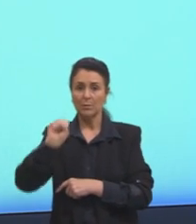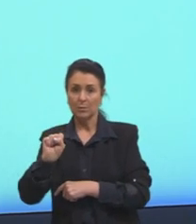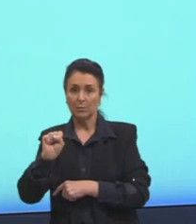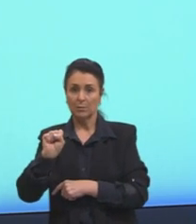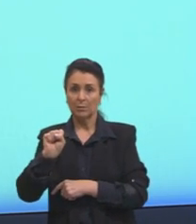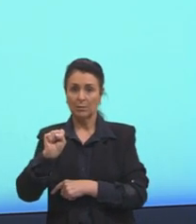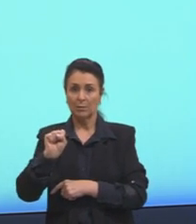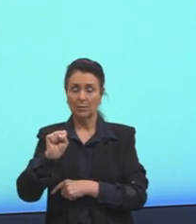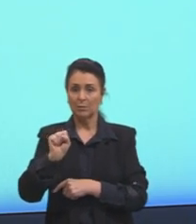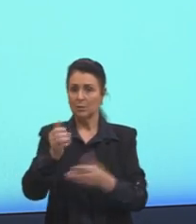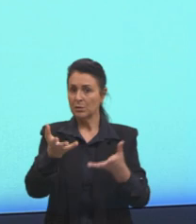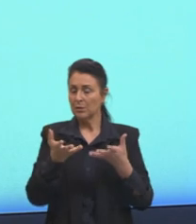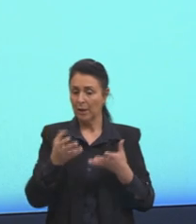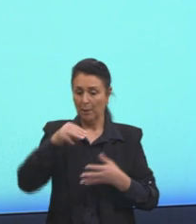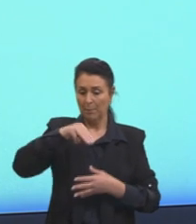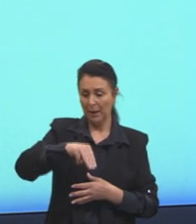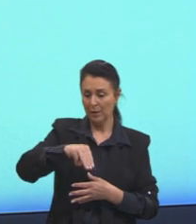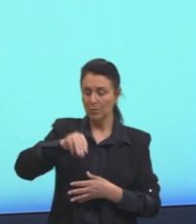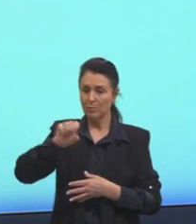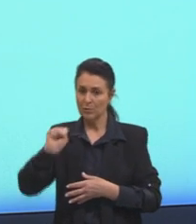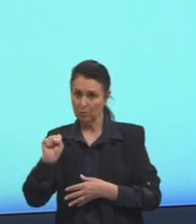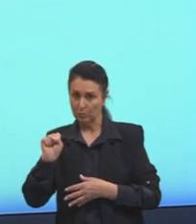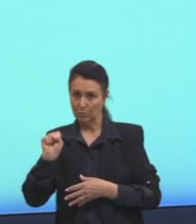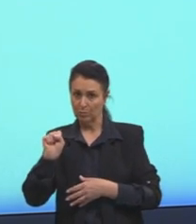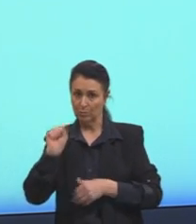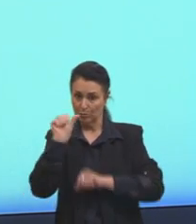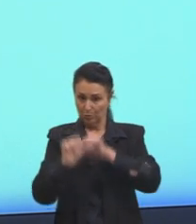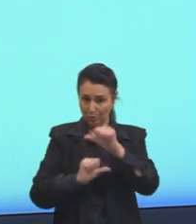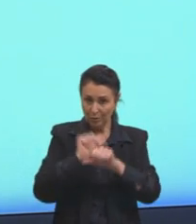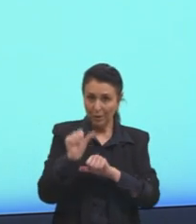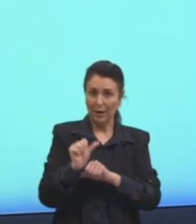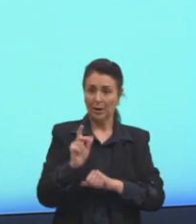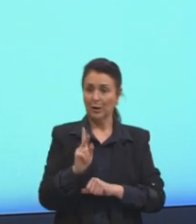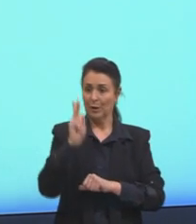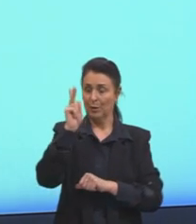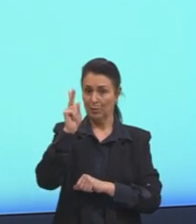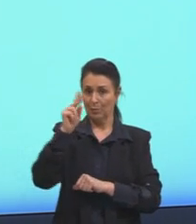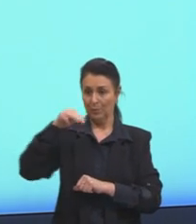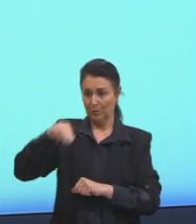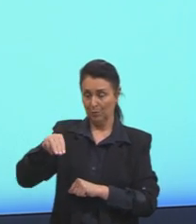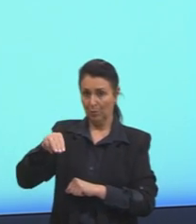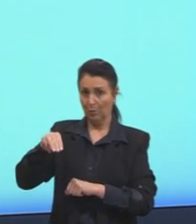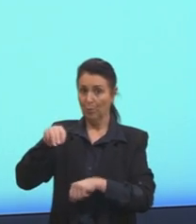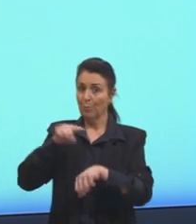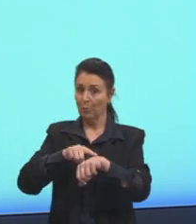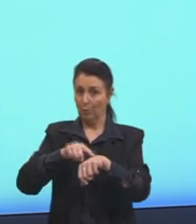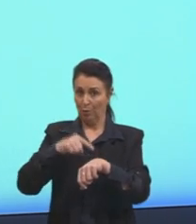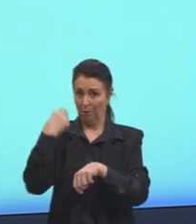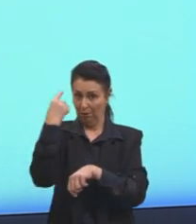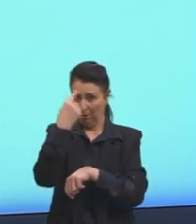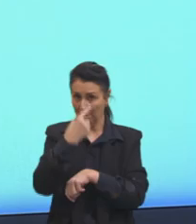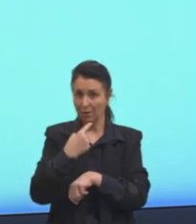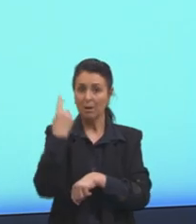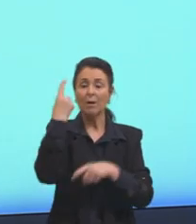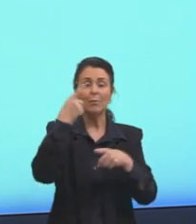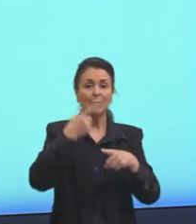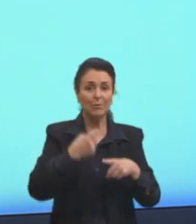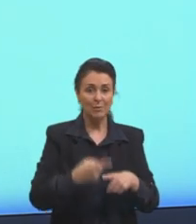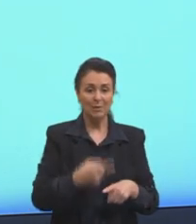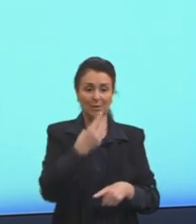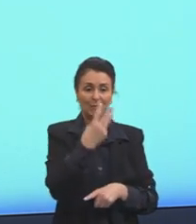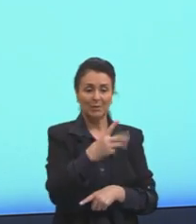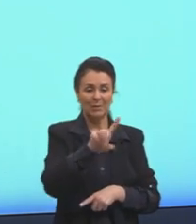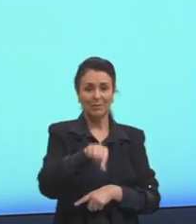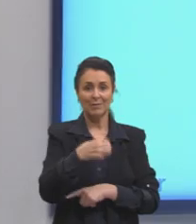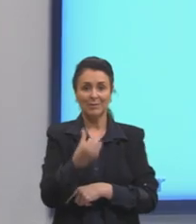a gente quer de metros por segundo chegar em quilômetros por hora, a gente então multiplica por 3